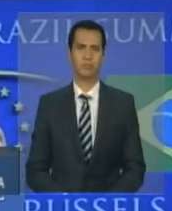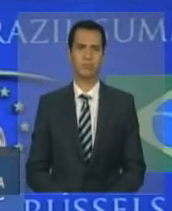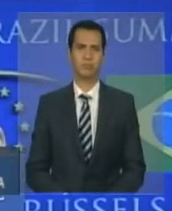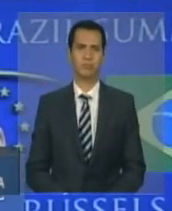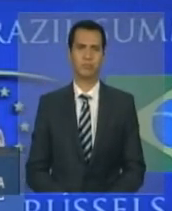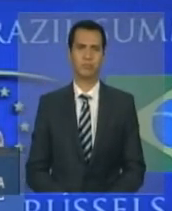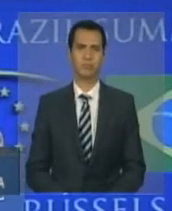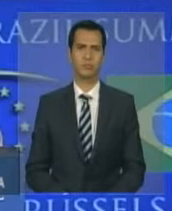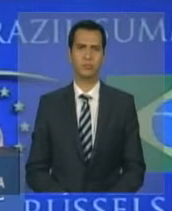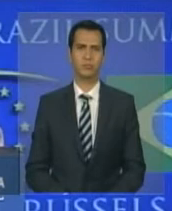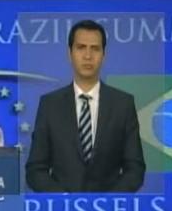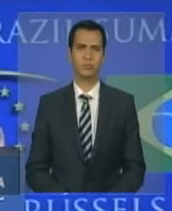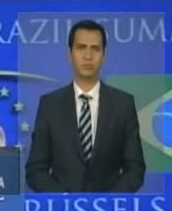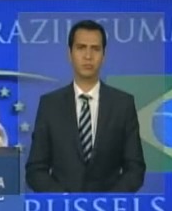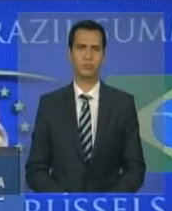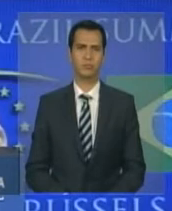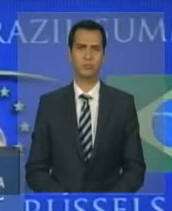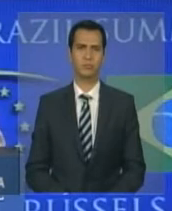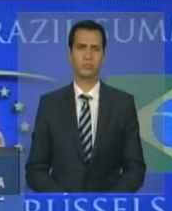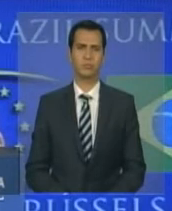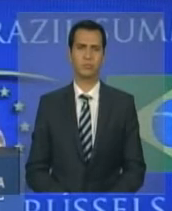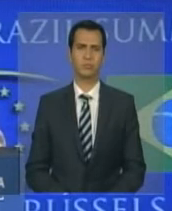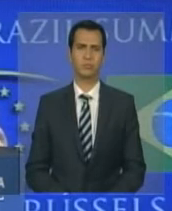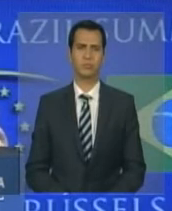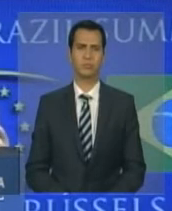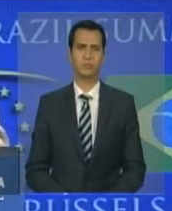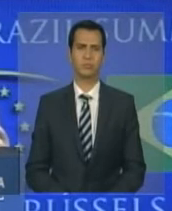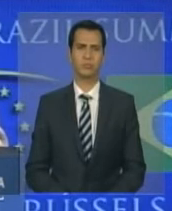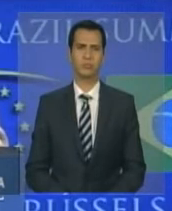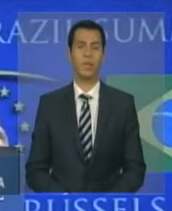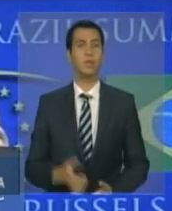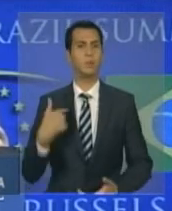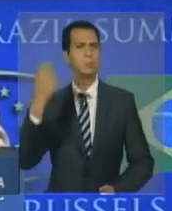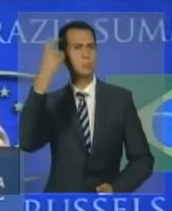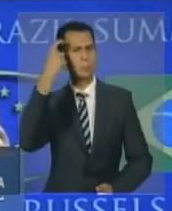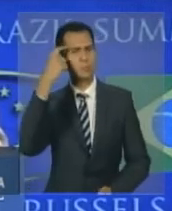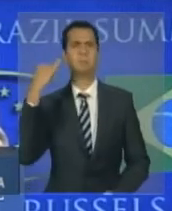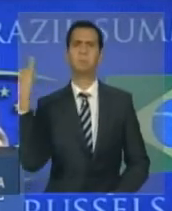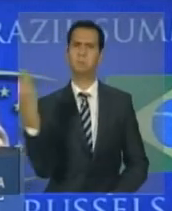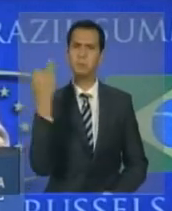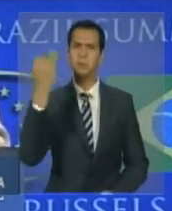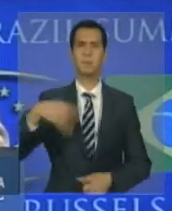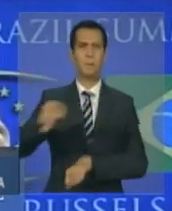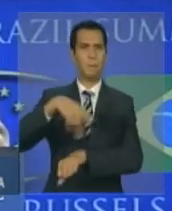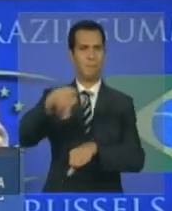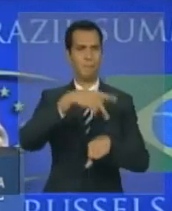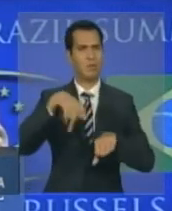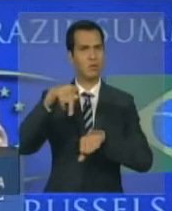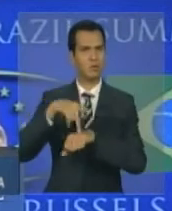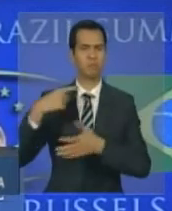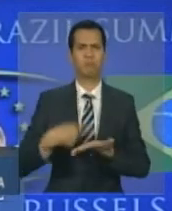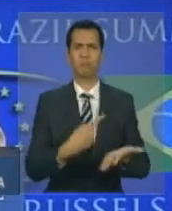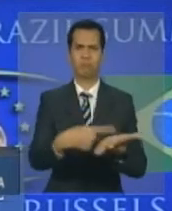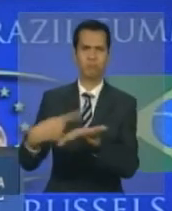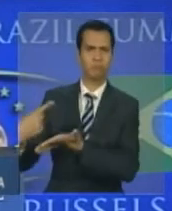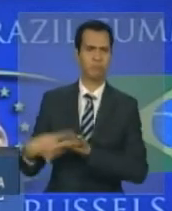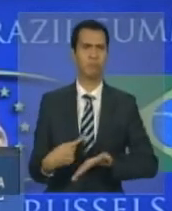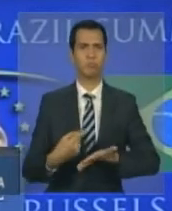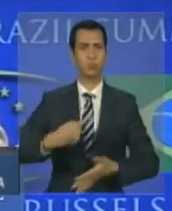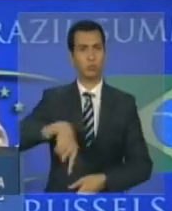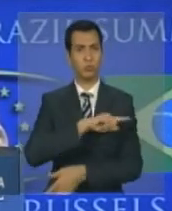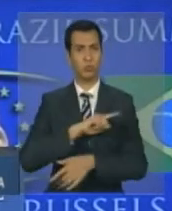que é fundamental a coordenação política entre os países para fazer face